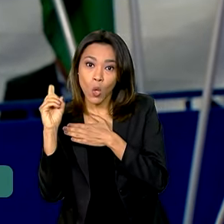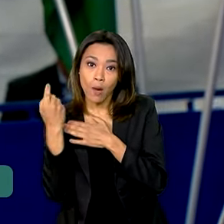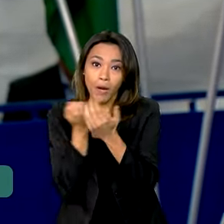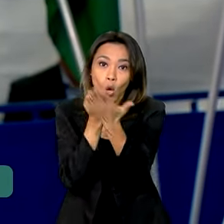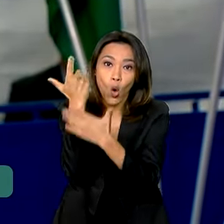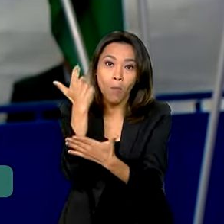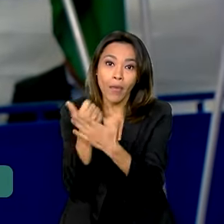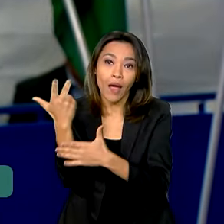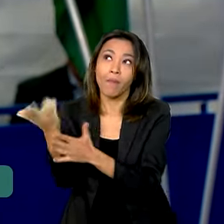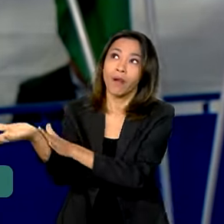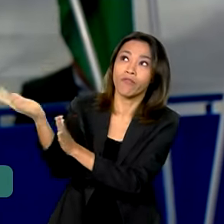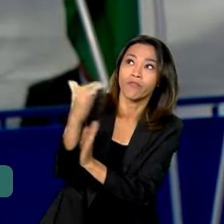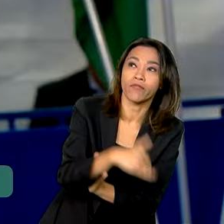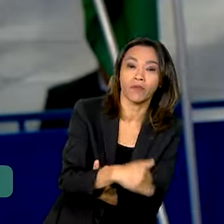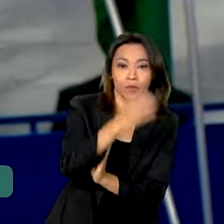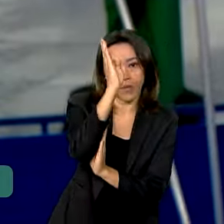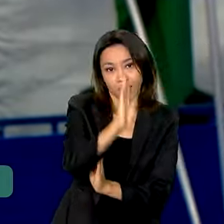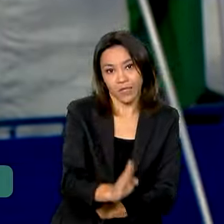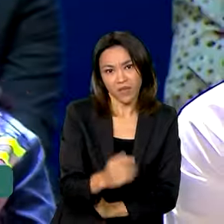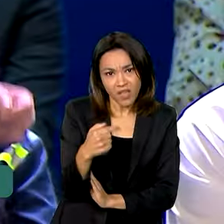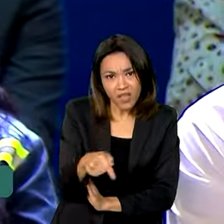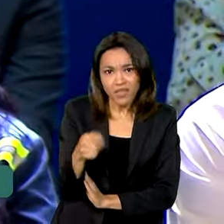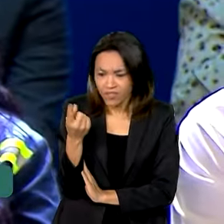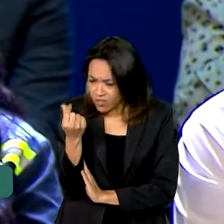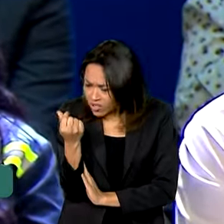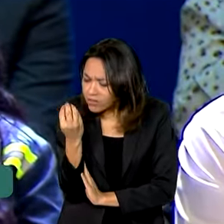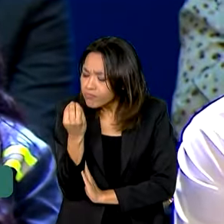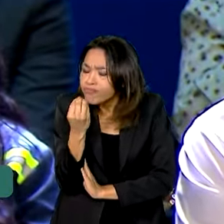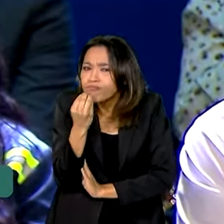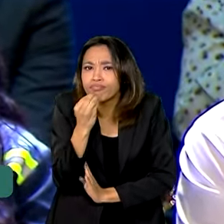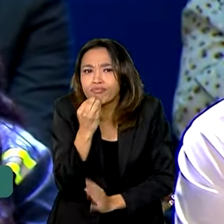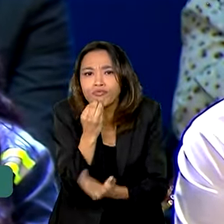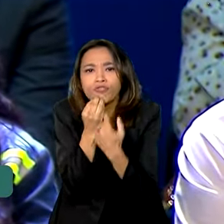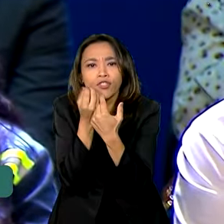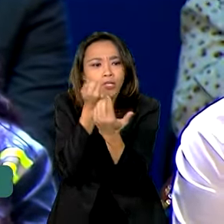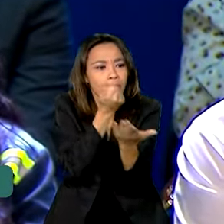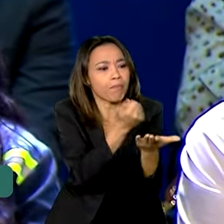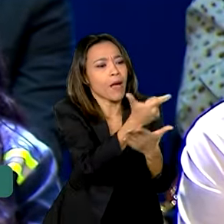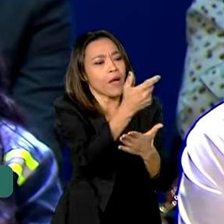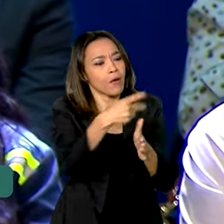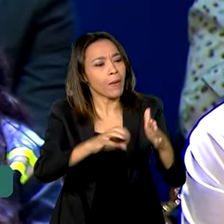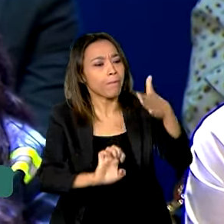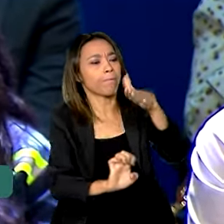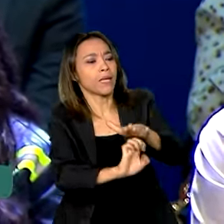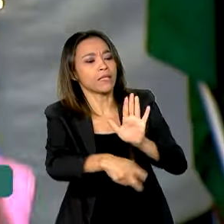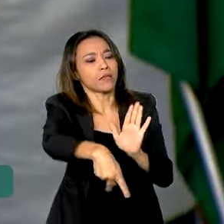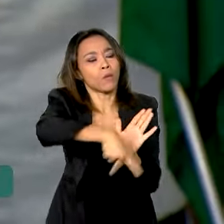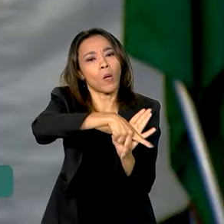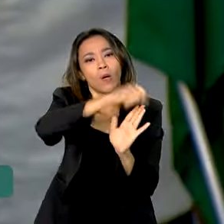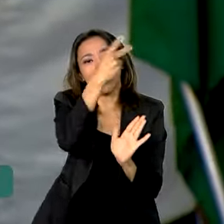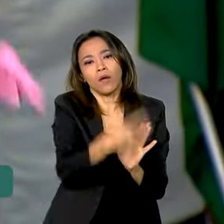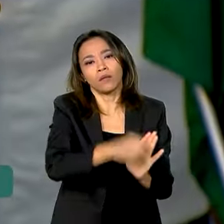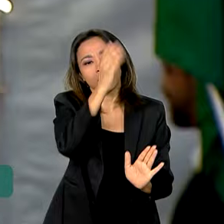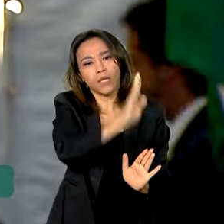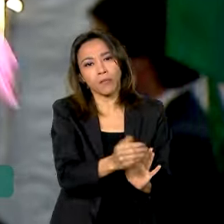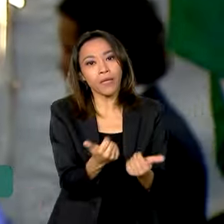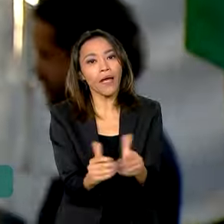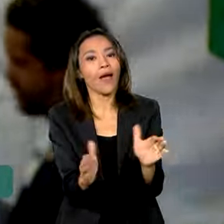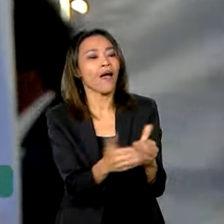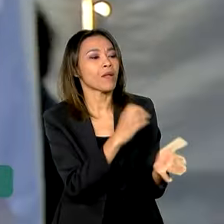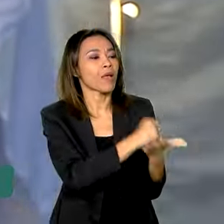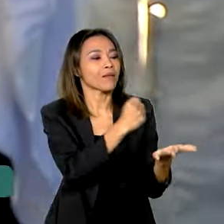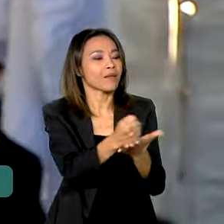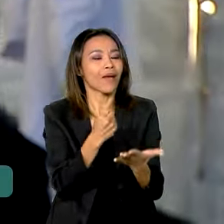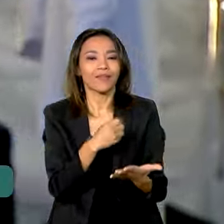fertilizantes para o Brasil. Esse dinheiro poderia ter sido pago para empresários aqui dentro, que gera emprego aqui dentro, que